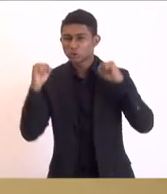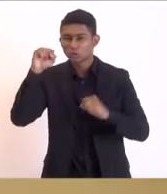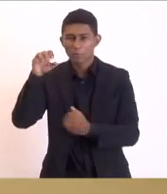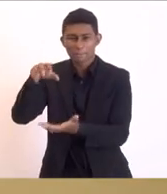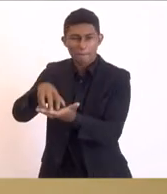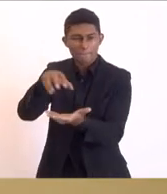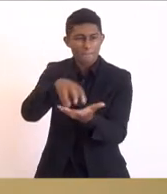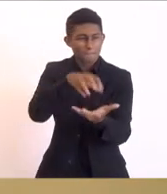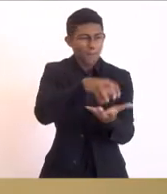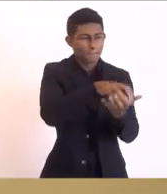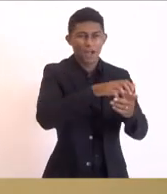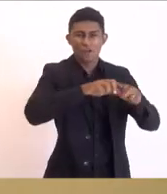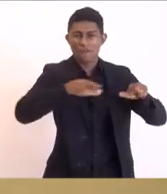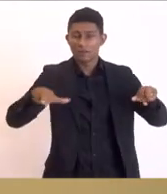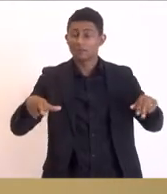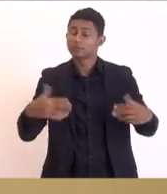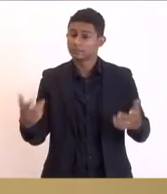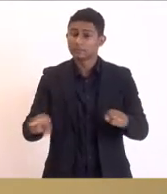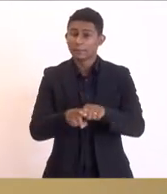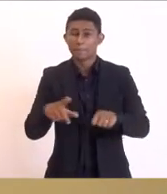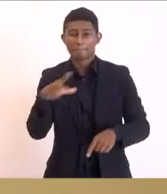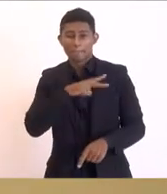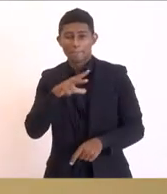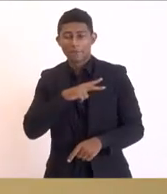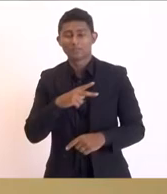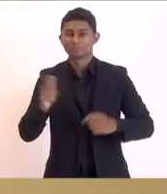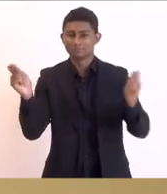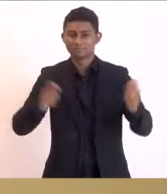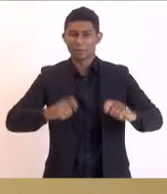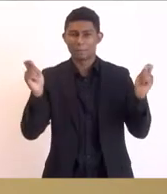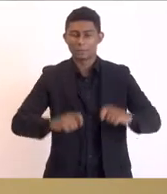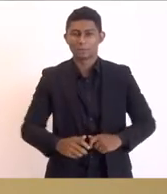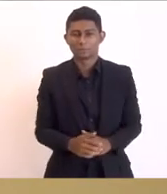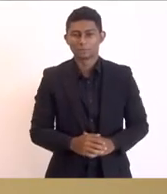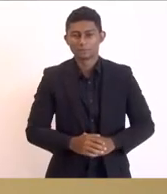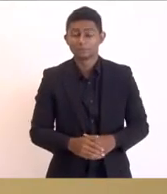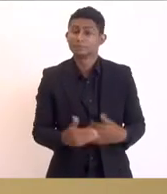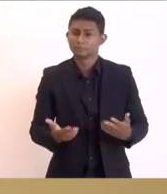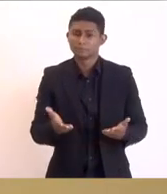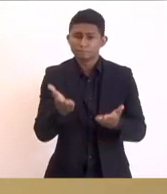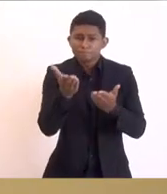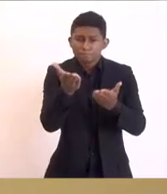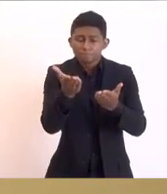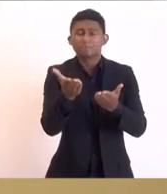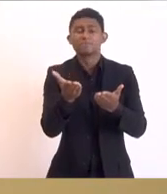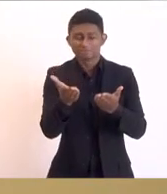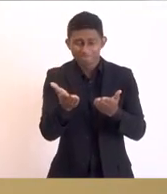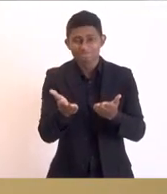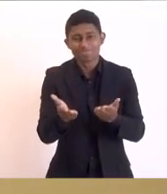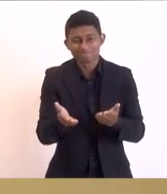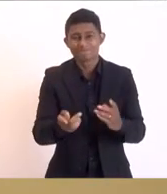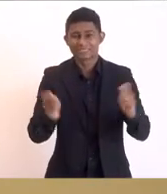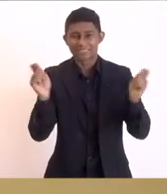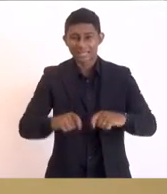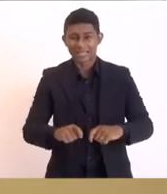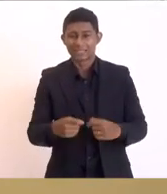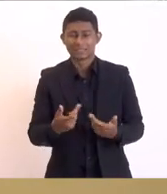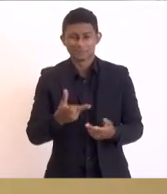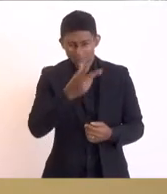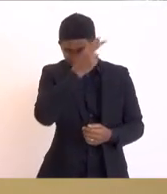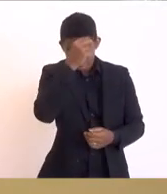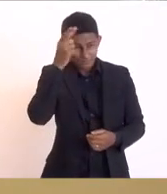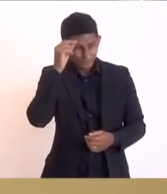inclusive com o particular, com sociedade de propósito específico, então você vai poder, a prefeitura